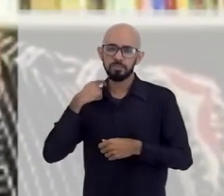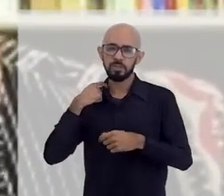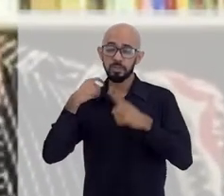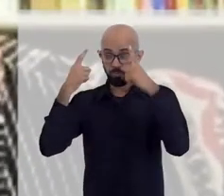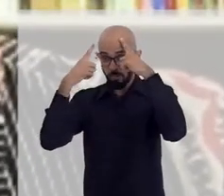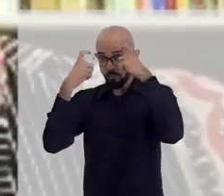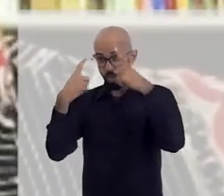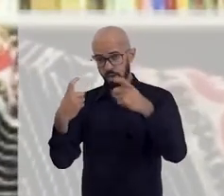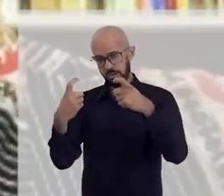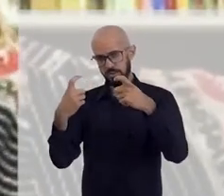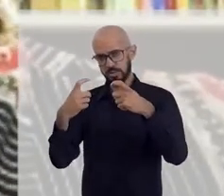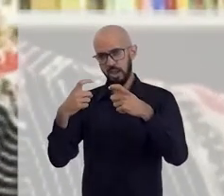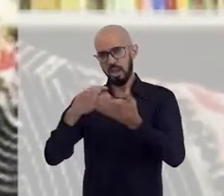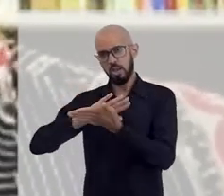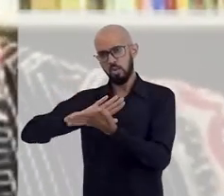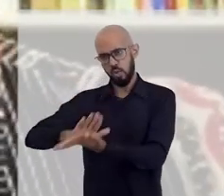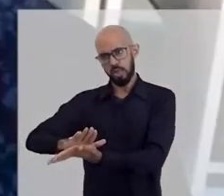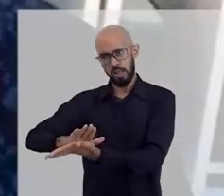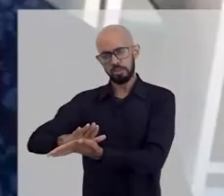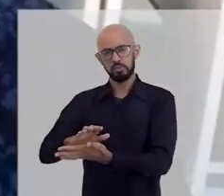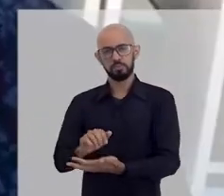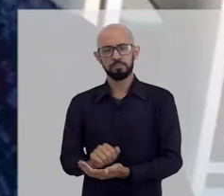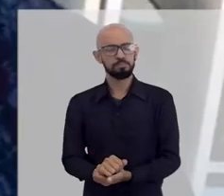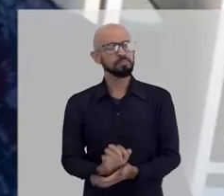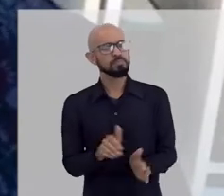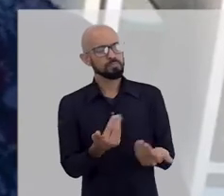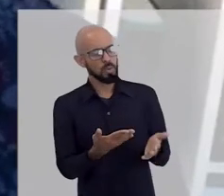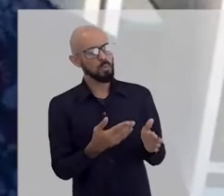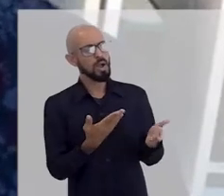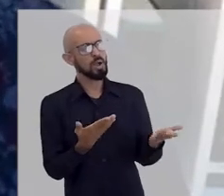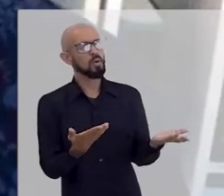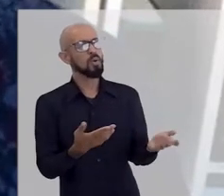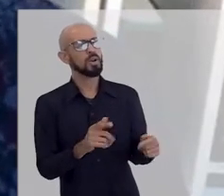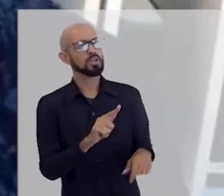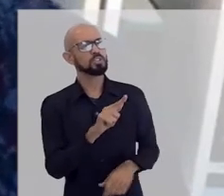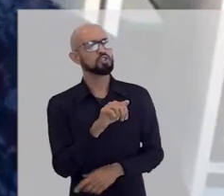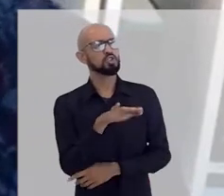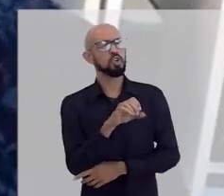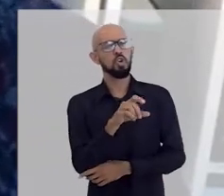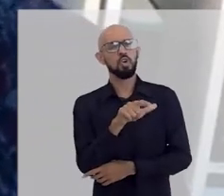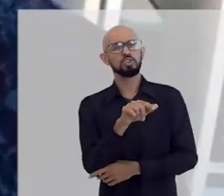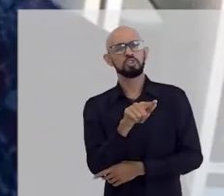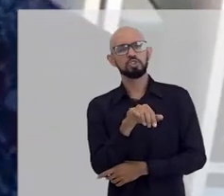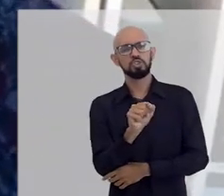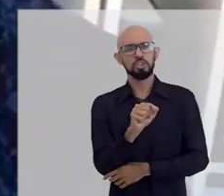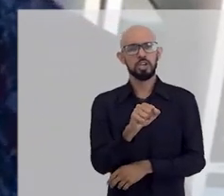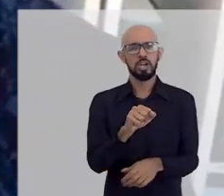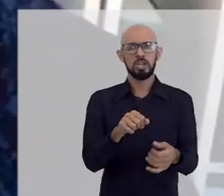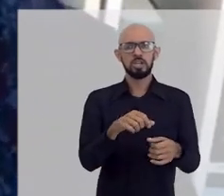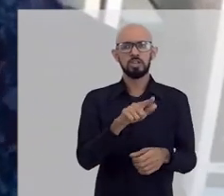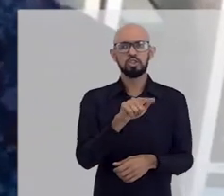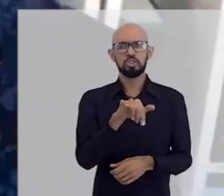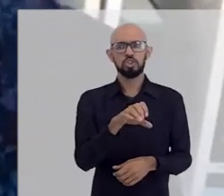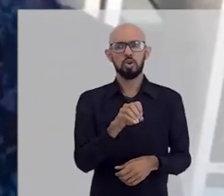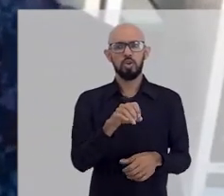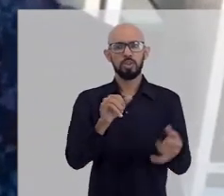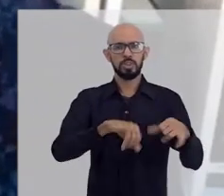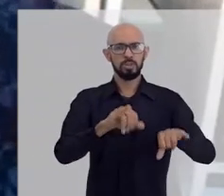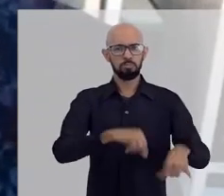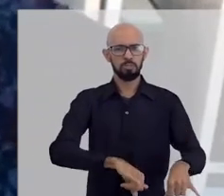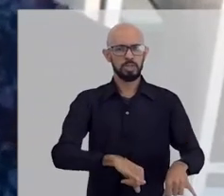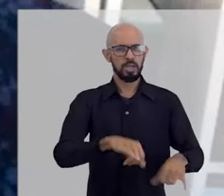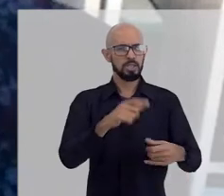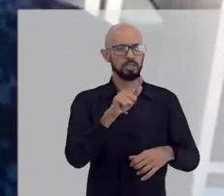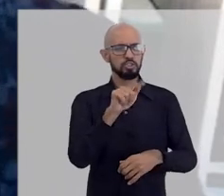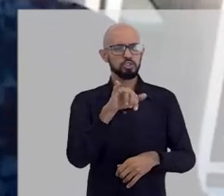cruel, né? Agora, eu digo uma coisa. Geologia, geoquímica, engenharia ambiental, o que a